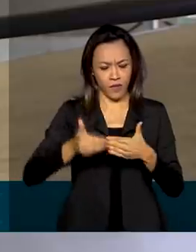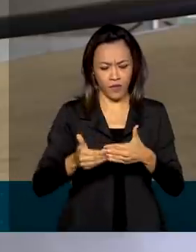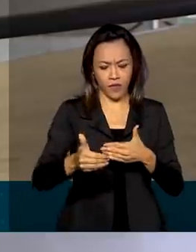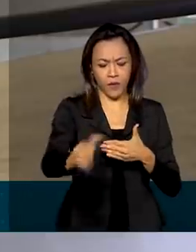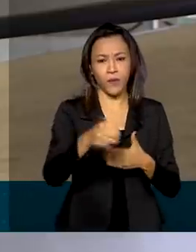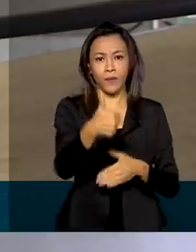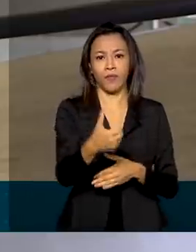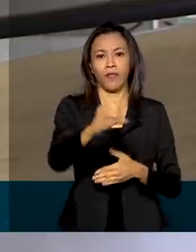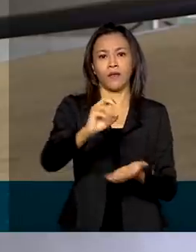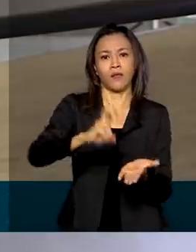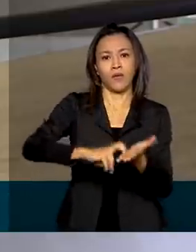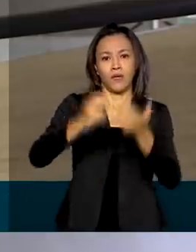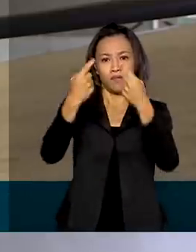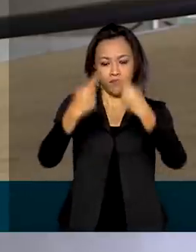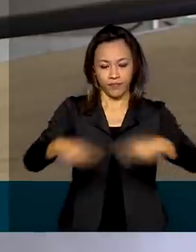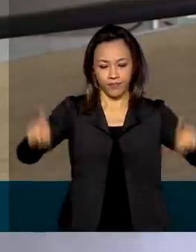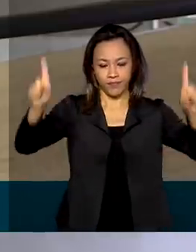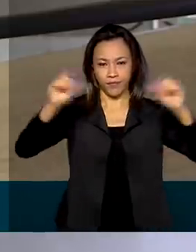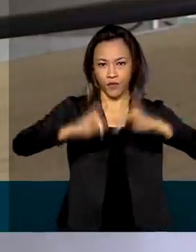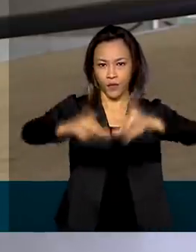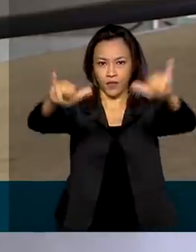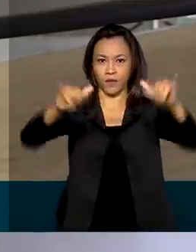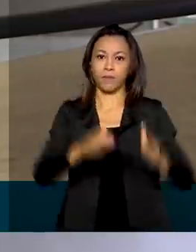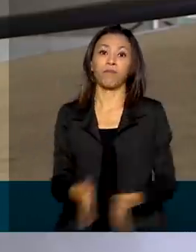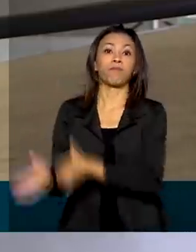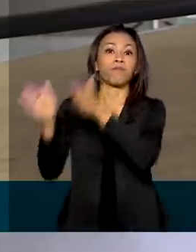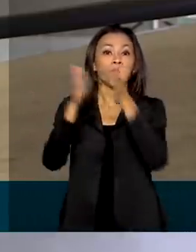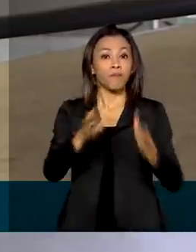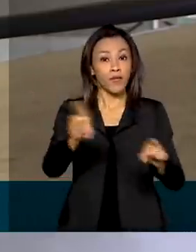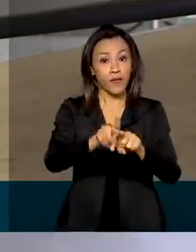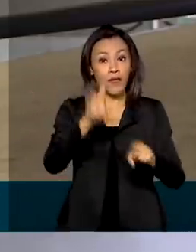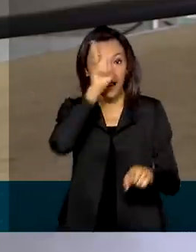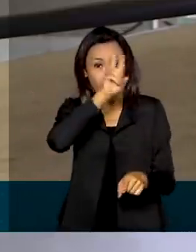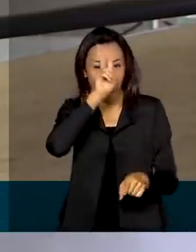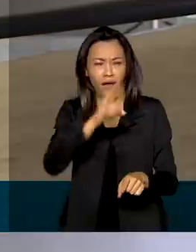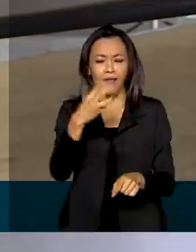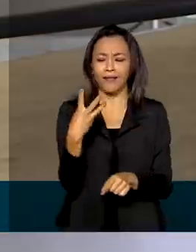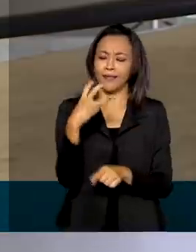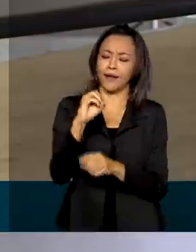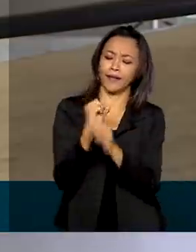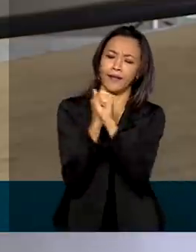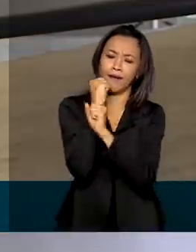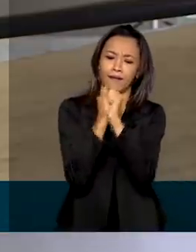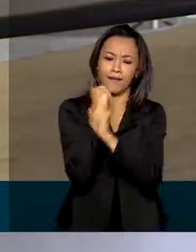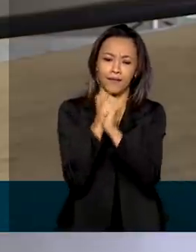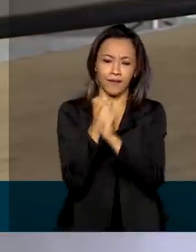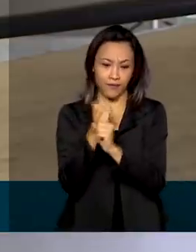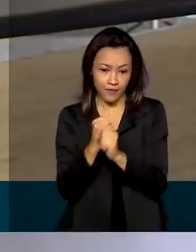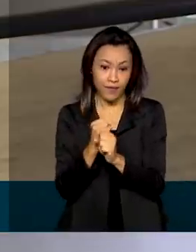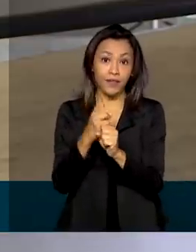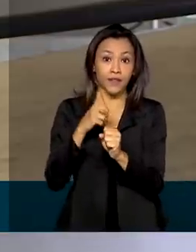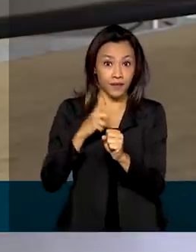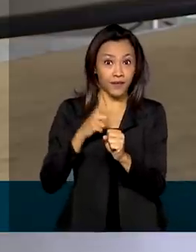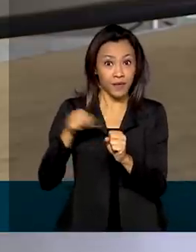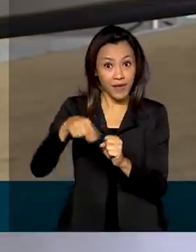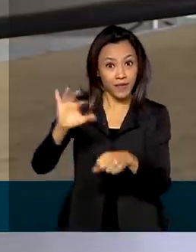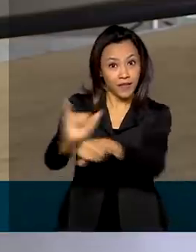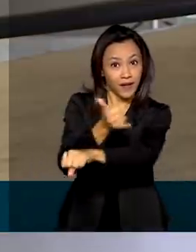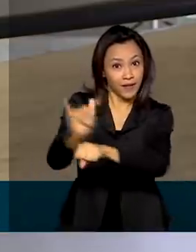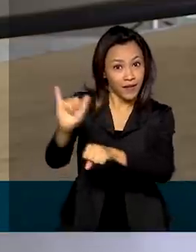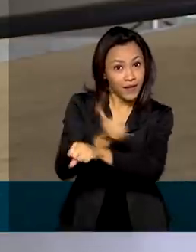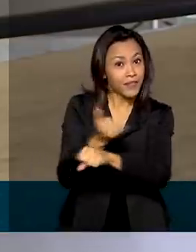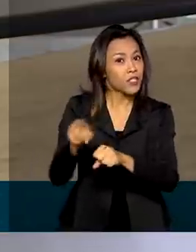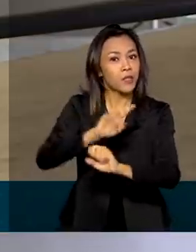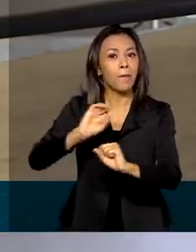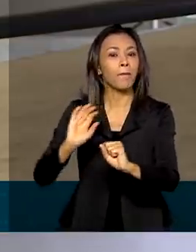horas da manhã. É importante lembrar que há pouco mais de 30 anos a gente conta com um importante mecanismo de defesa, de proteção de